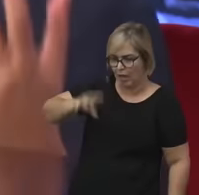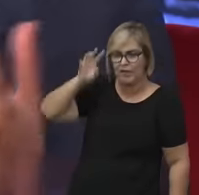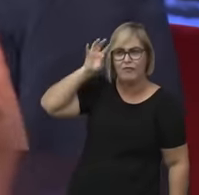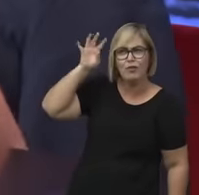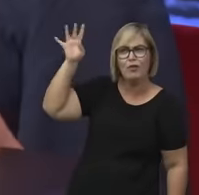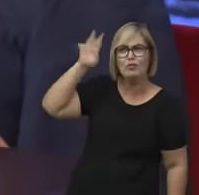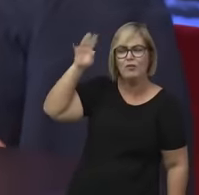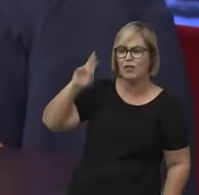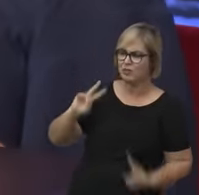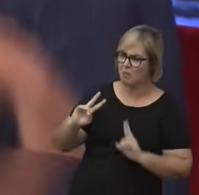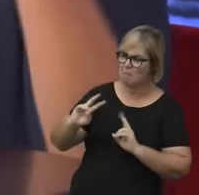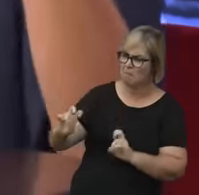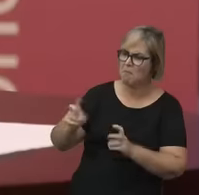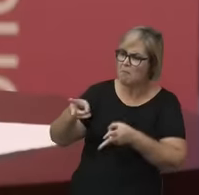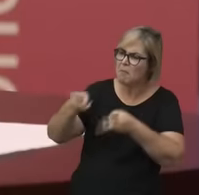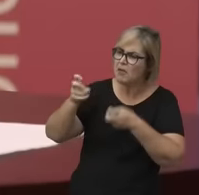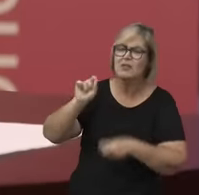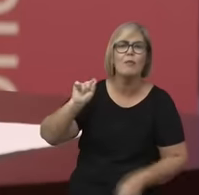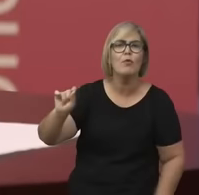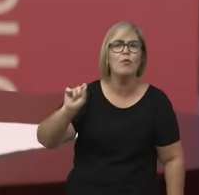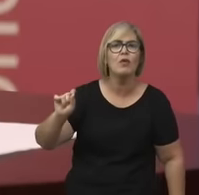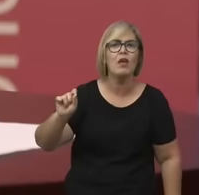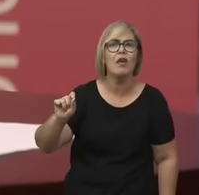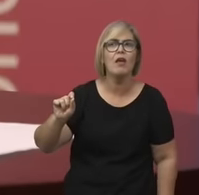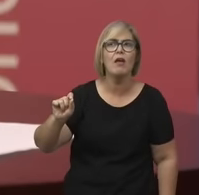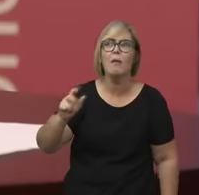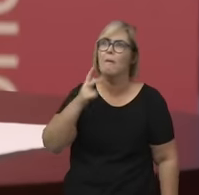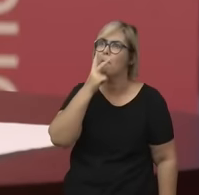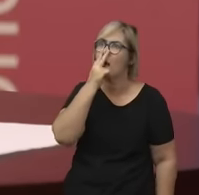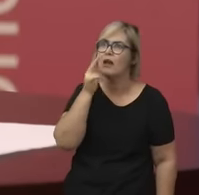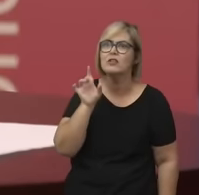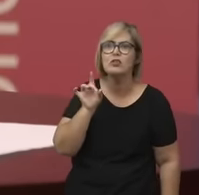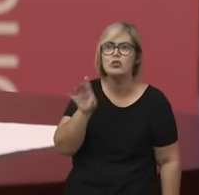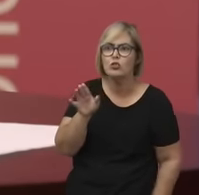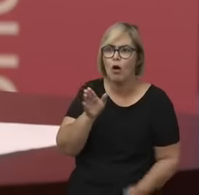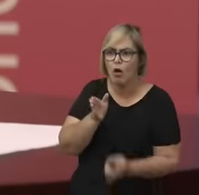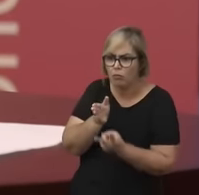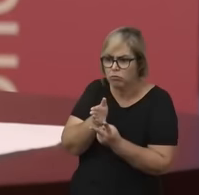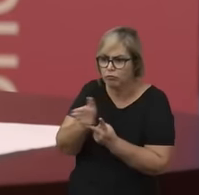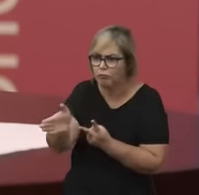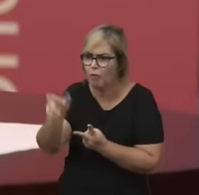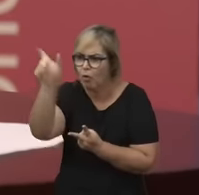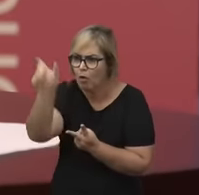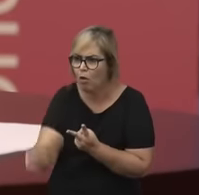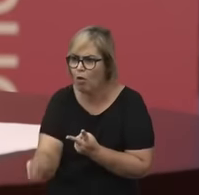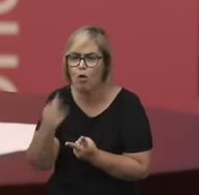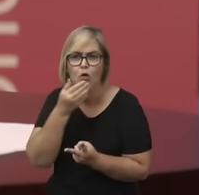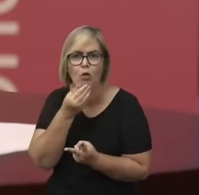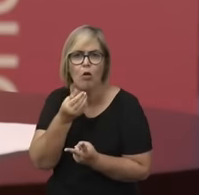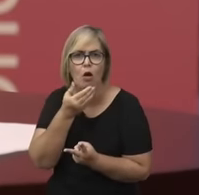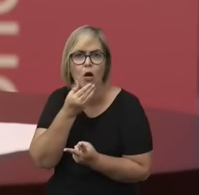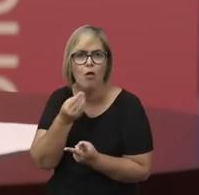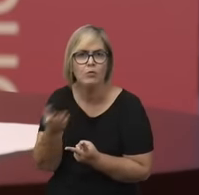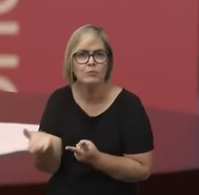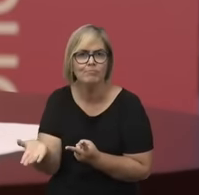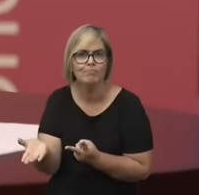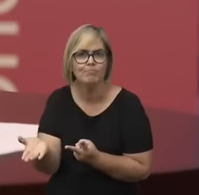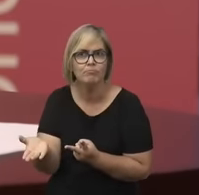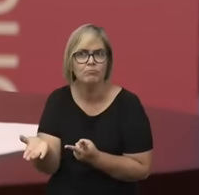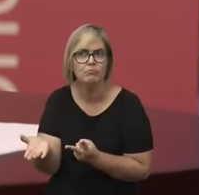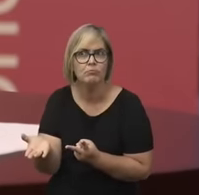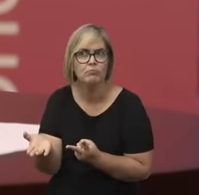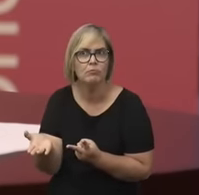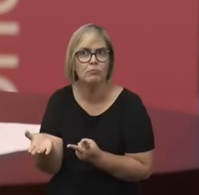que a história da filosofia tradicional tem viés de gênero, mas pendendo para uma narrativa